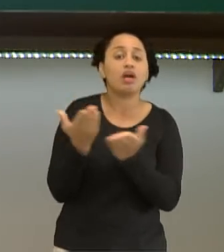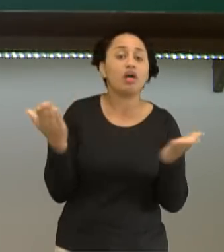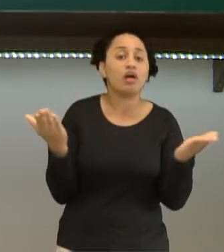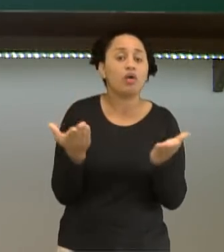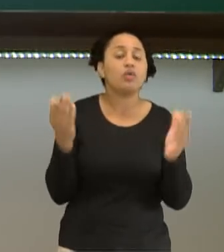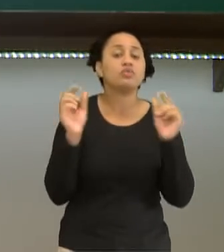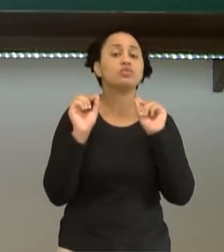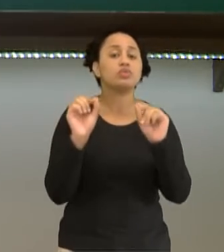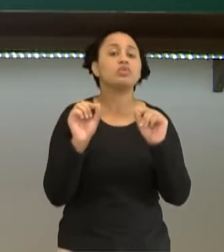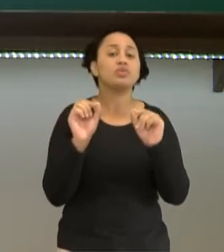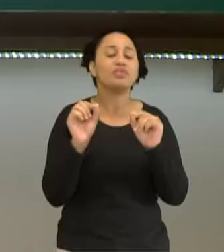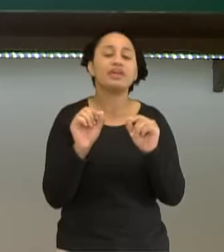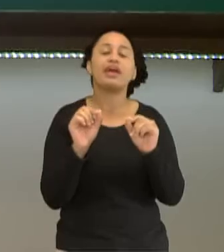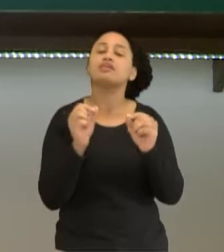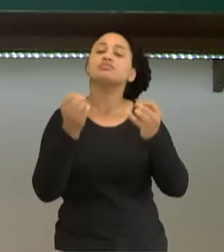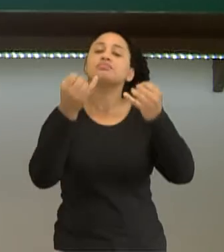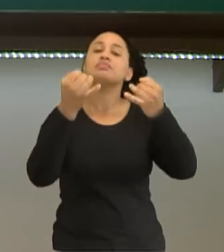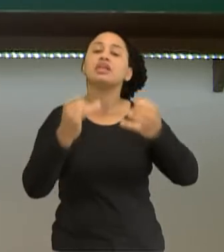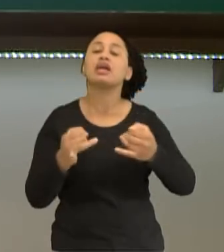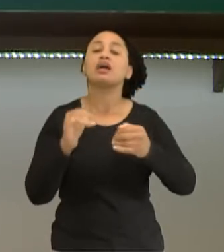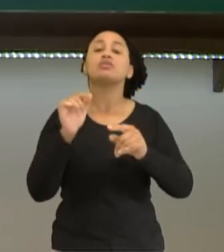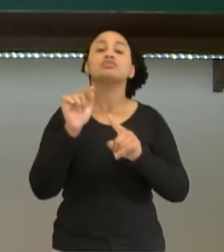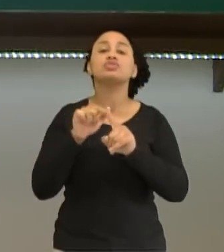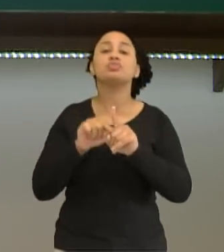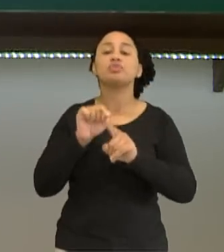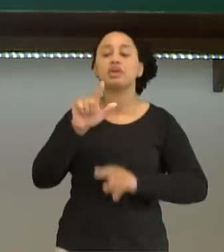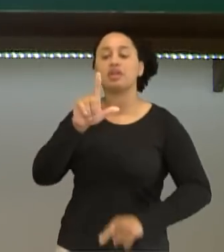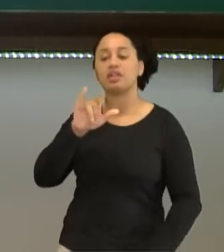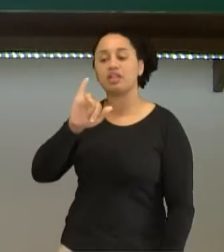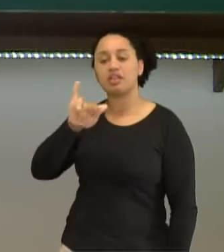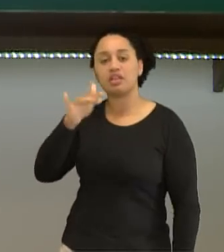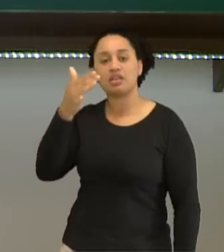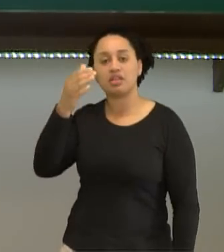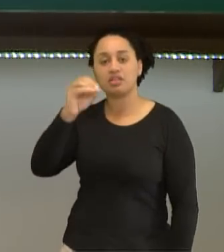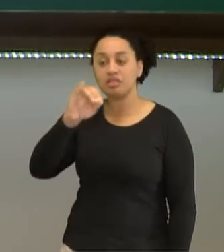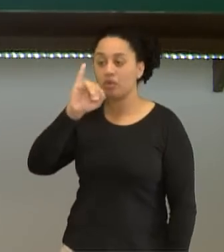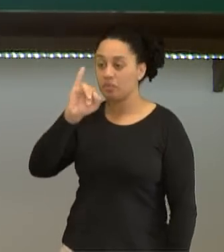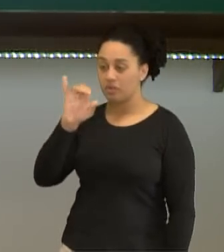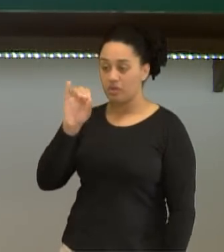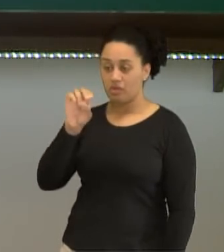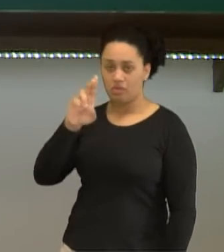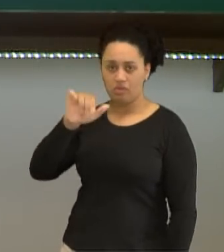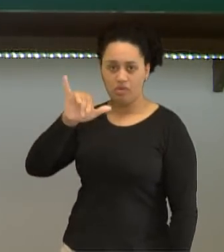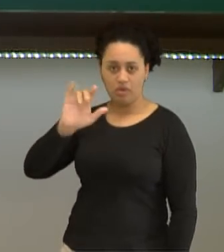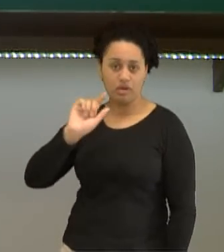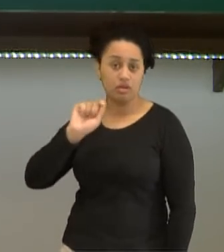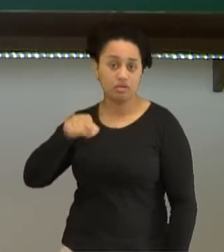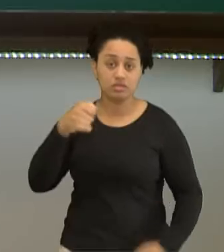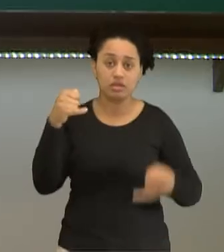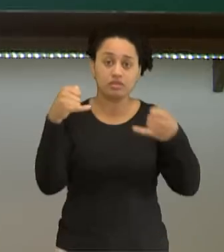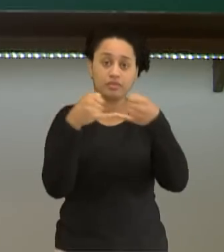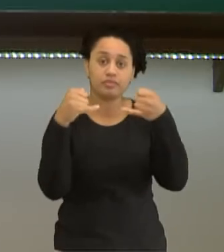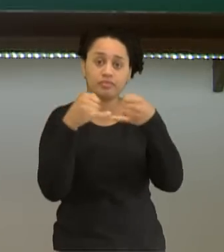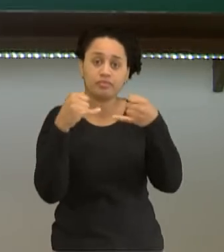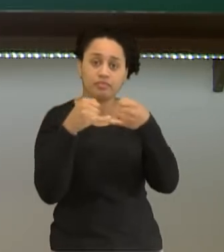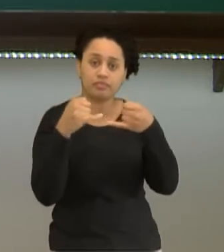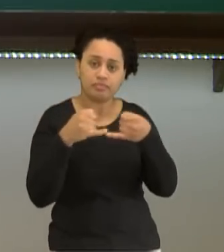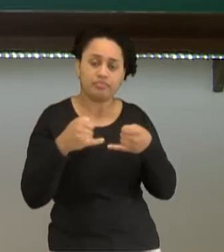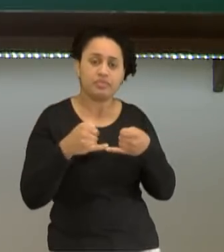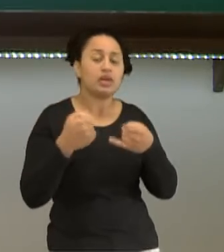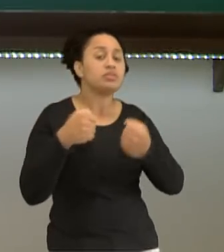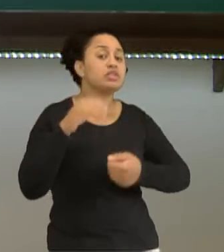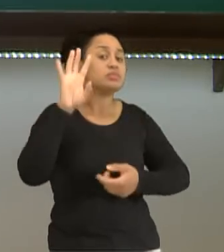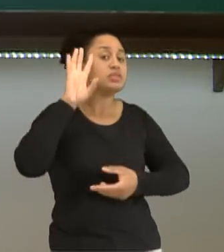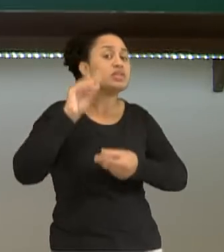falar sobre ligações iônicas, nós precisamos entender como que elas ocorrem, quando